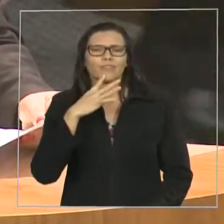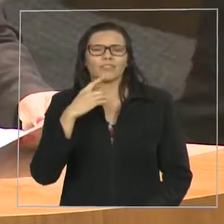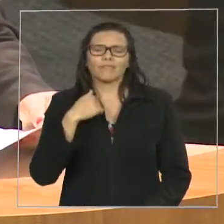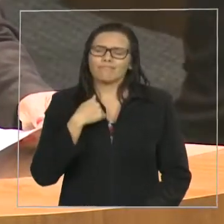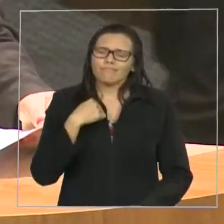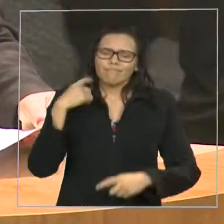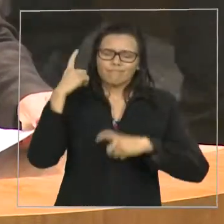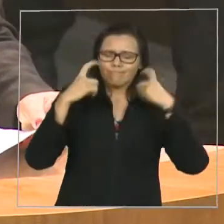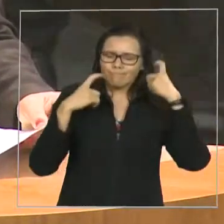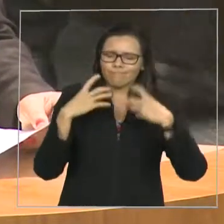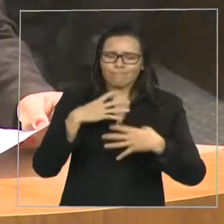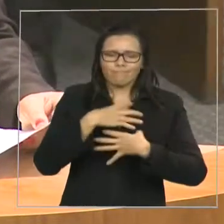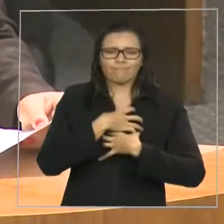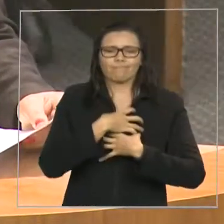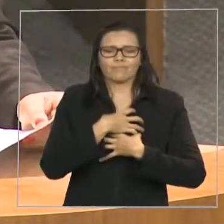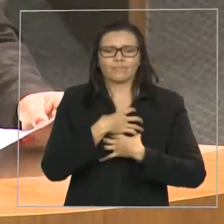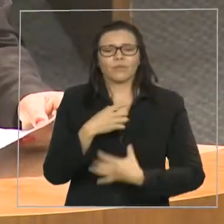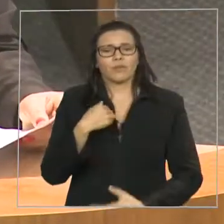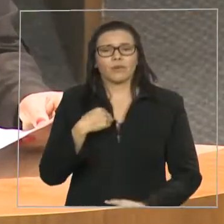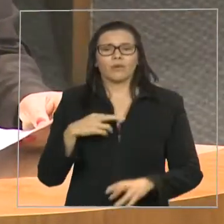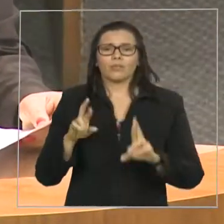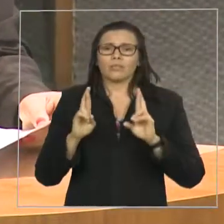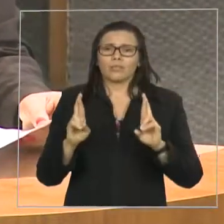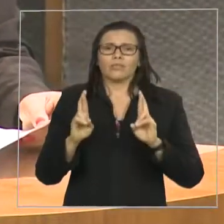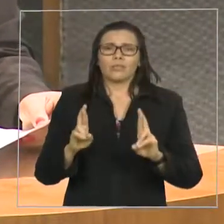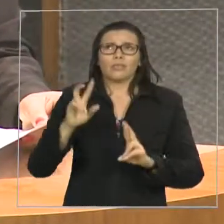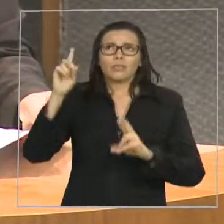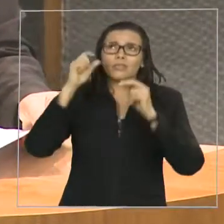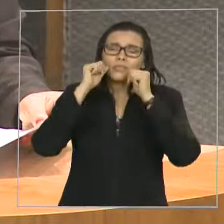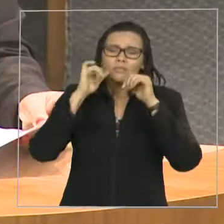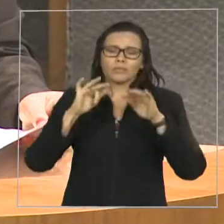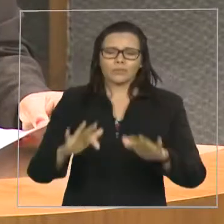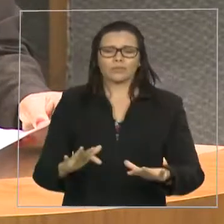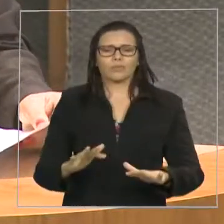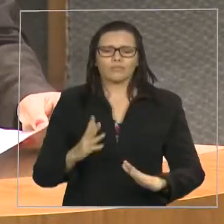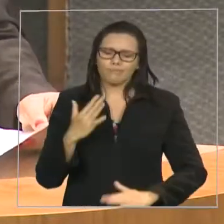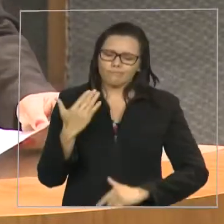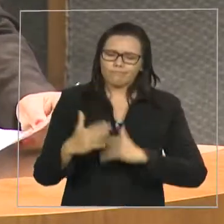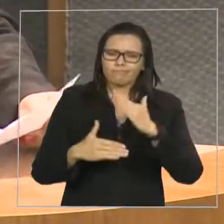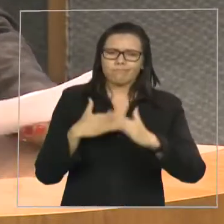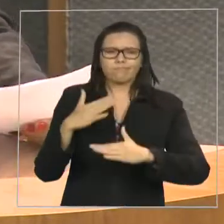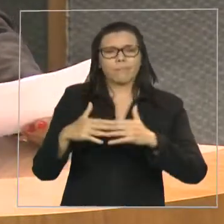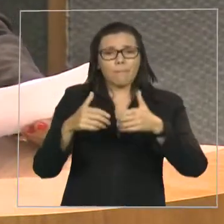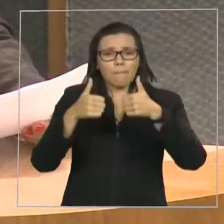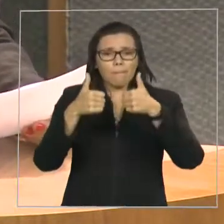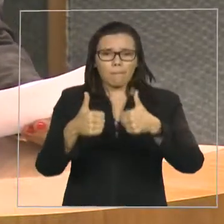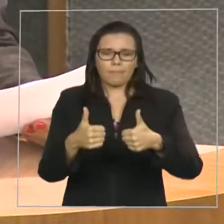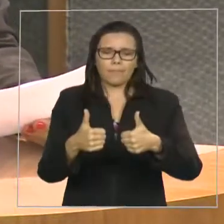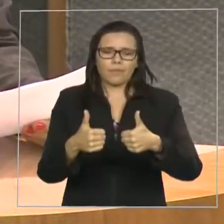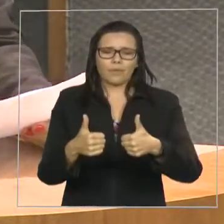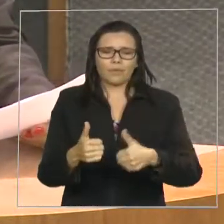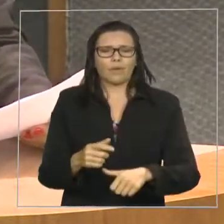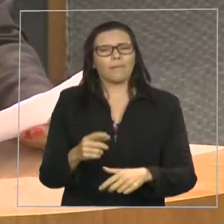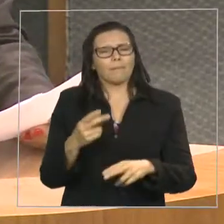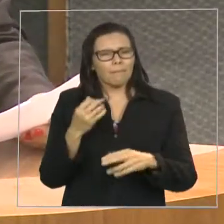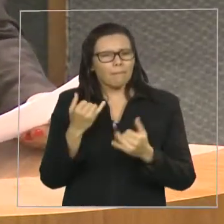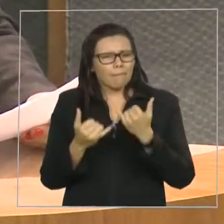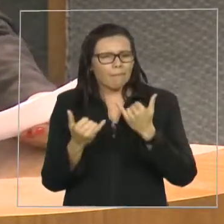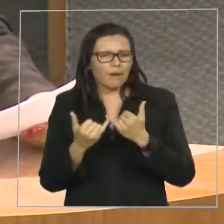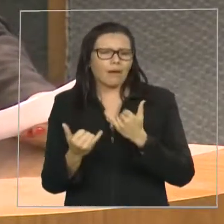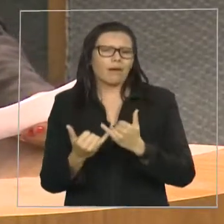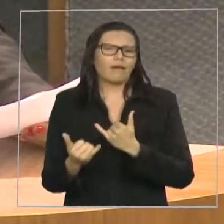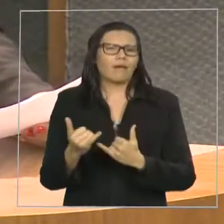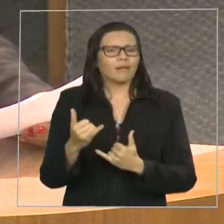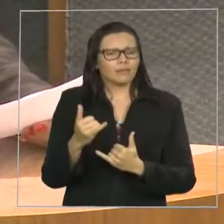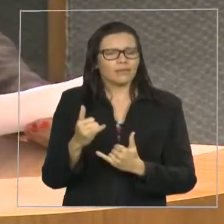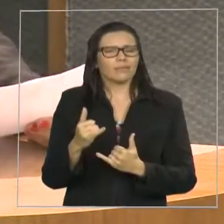em Deus que melhore. Já está dando sinais de que vai melhorar. E é